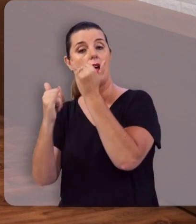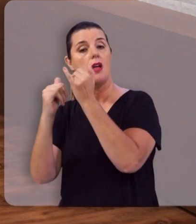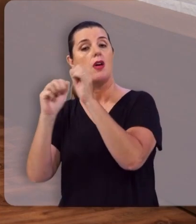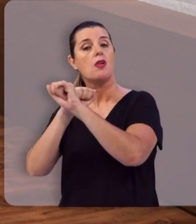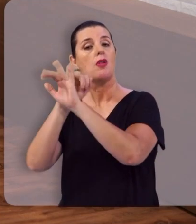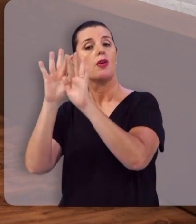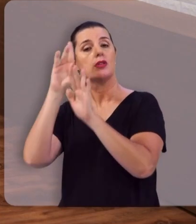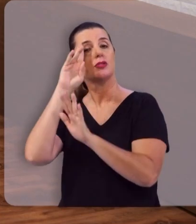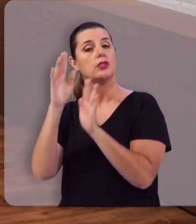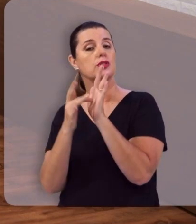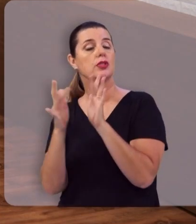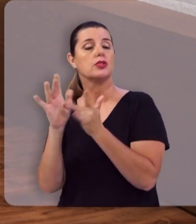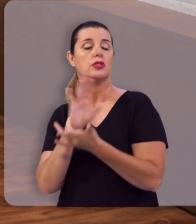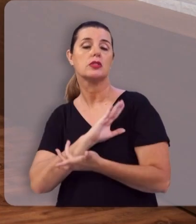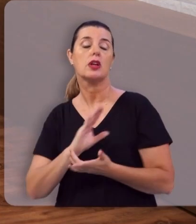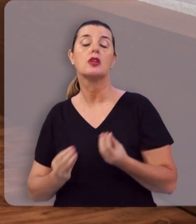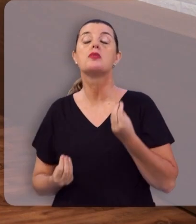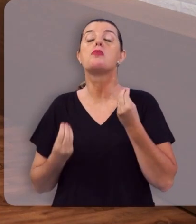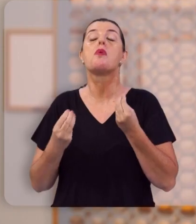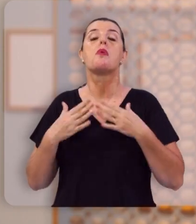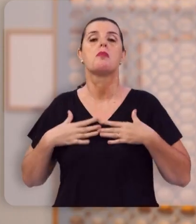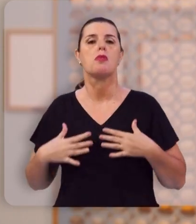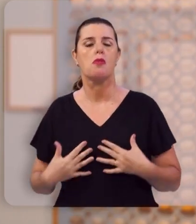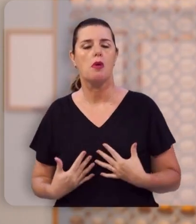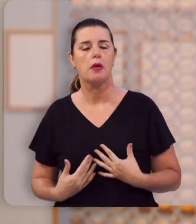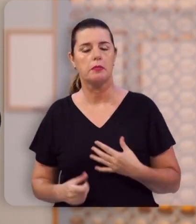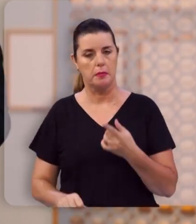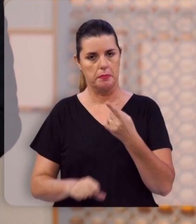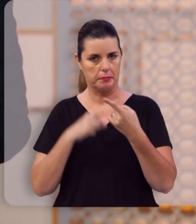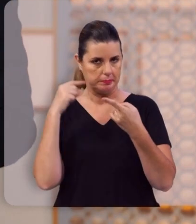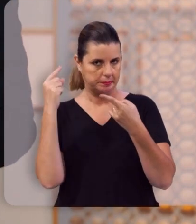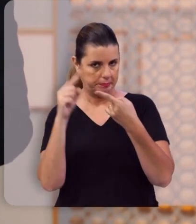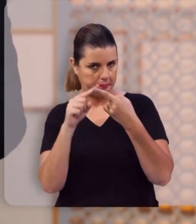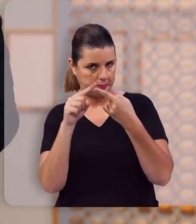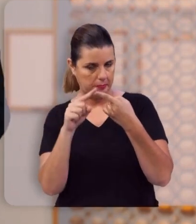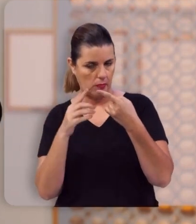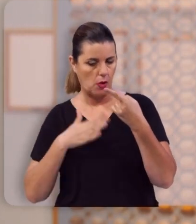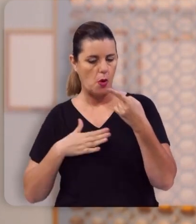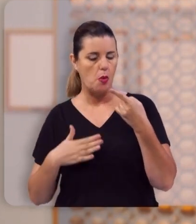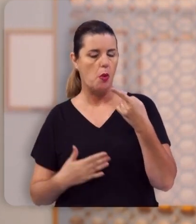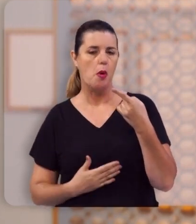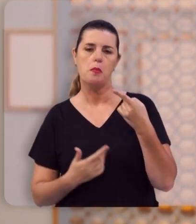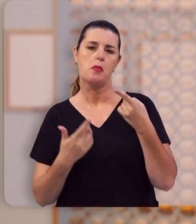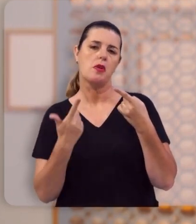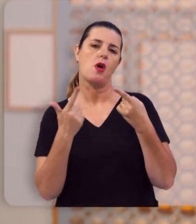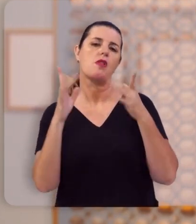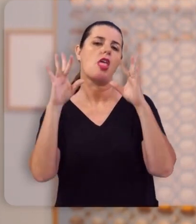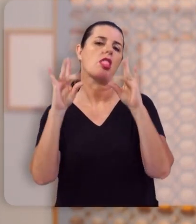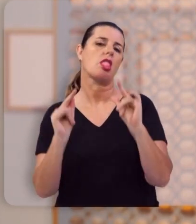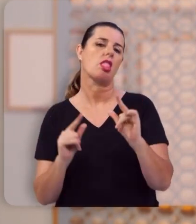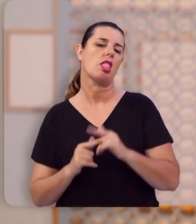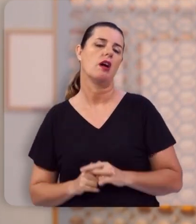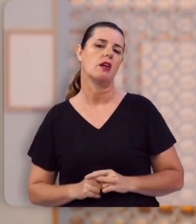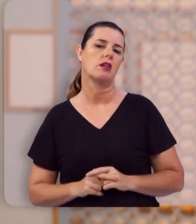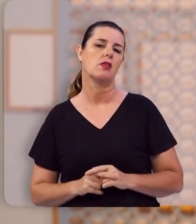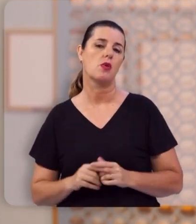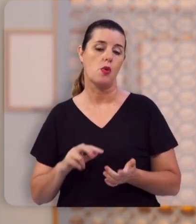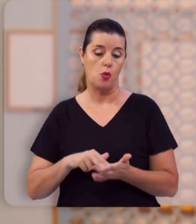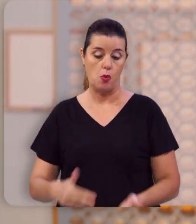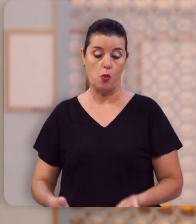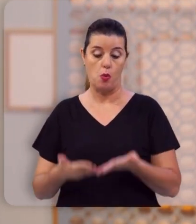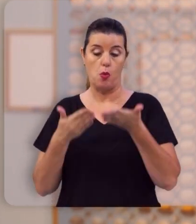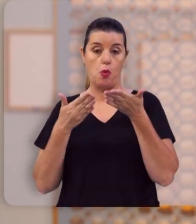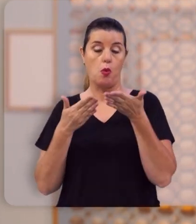Jesus Cristo. Como será esse corpo? Primeiro, um corpo incorruptível. O corpo da